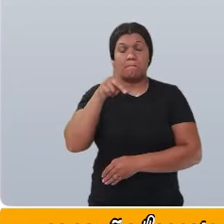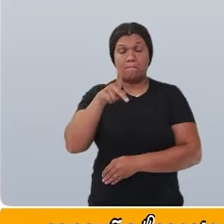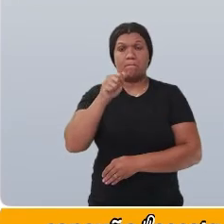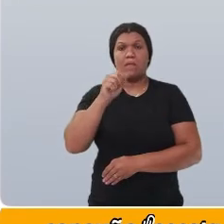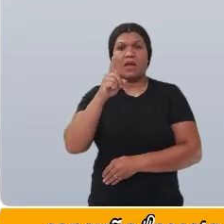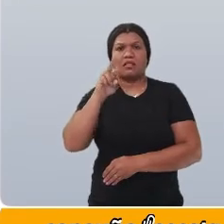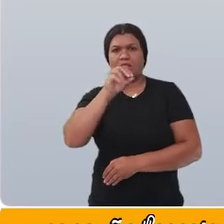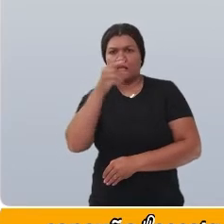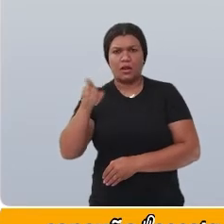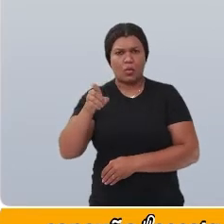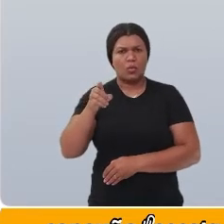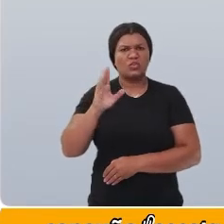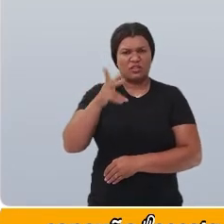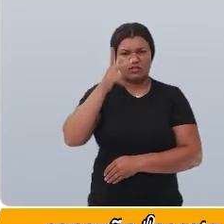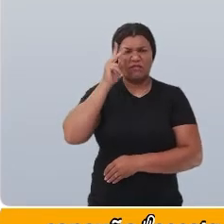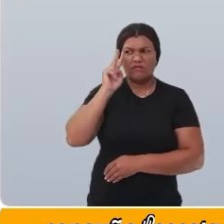lugar?